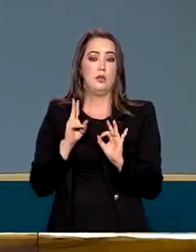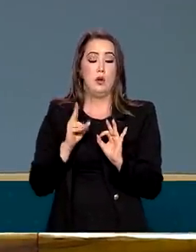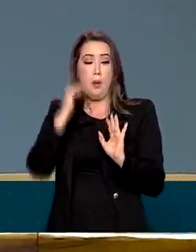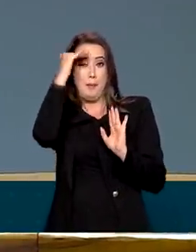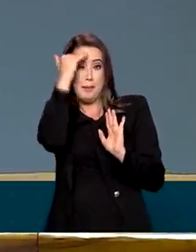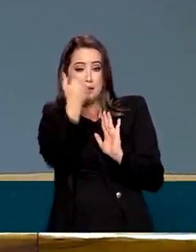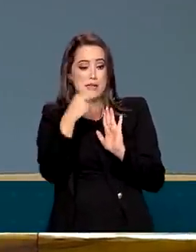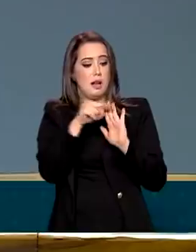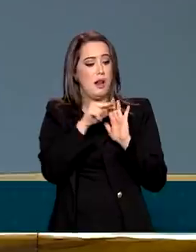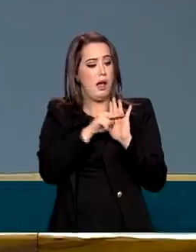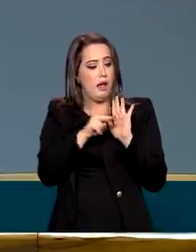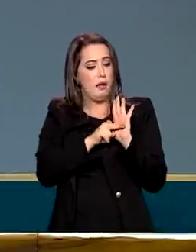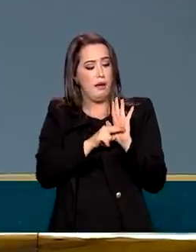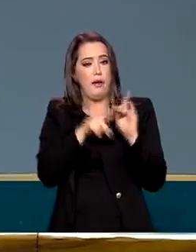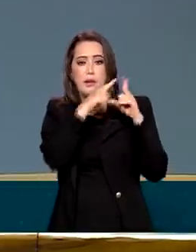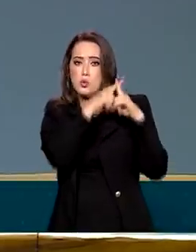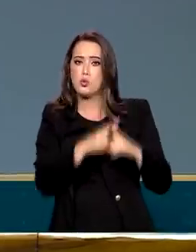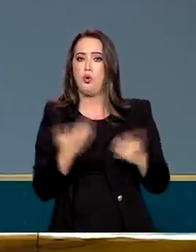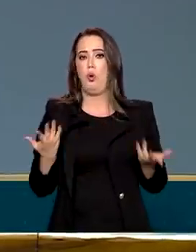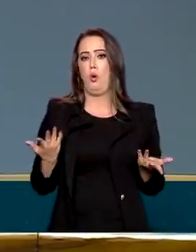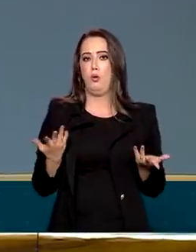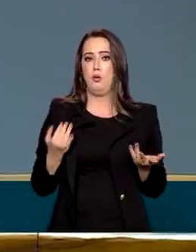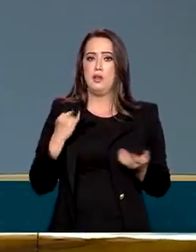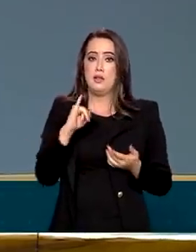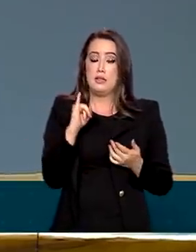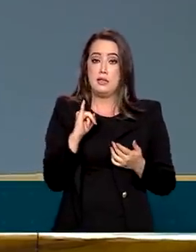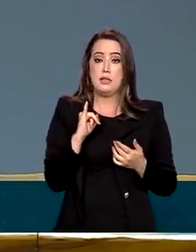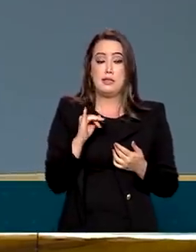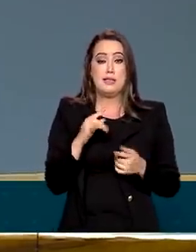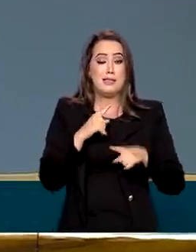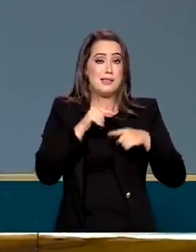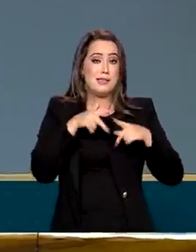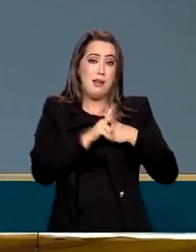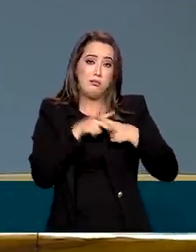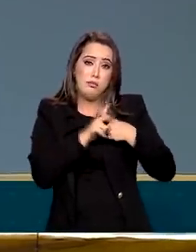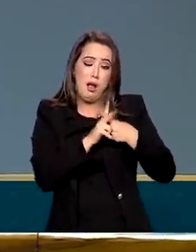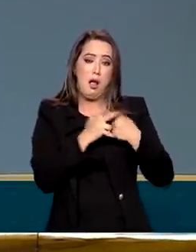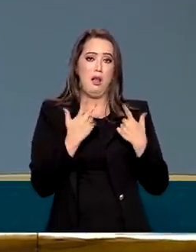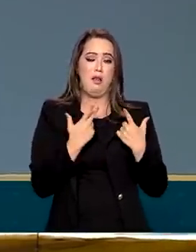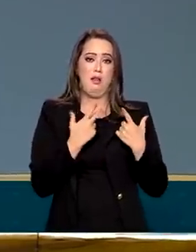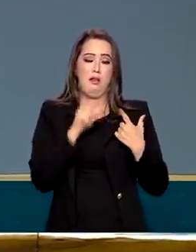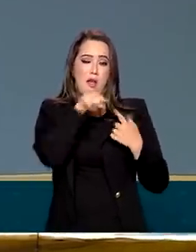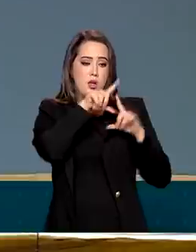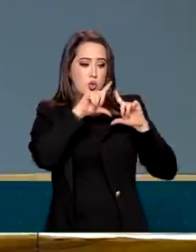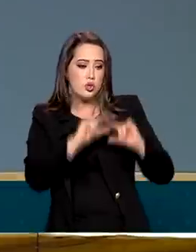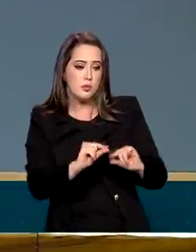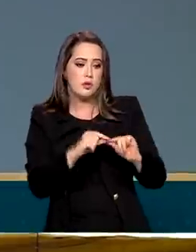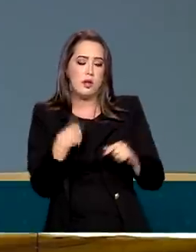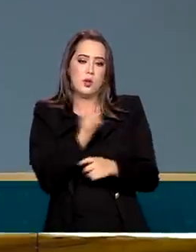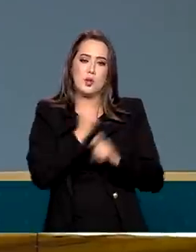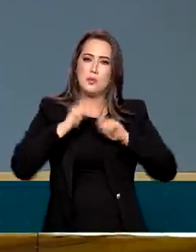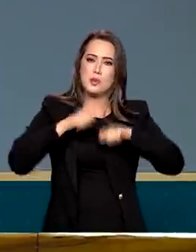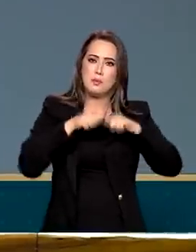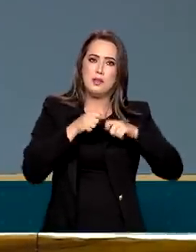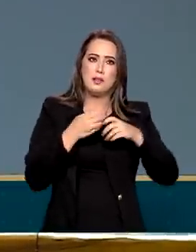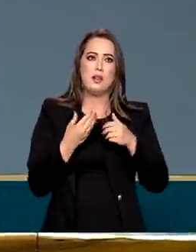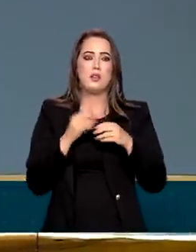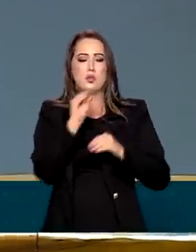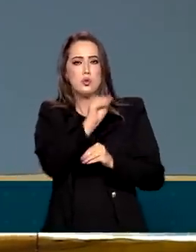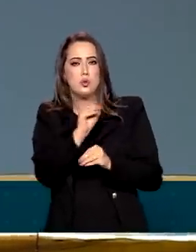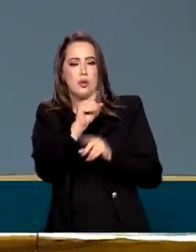Se a gente desacelera as reformas, a nossa capacidade de atender o social também é desacelerada.